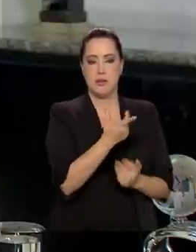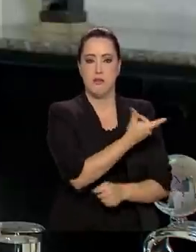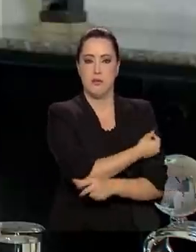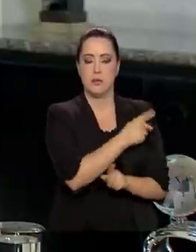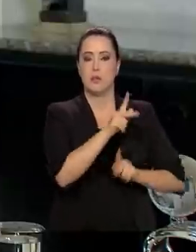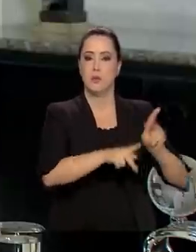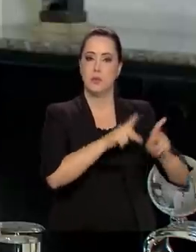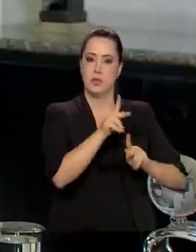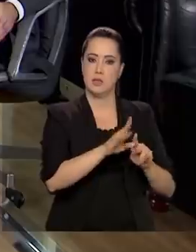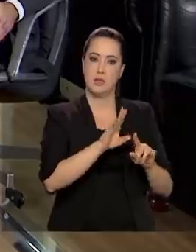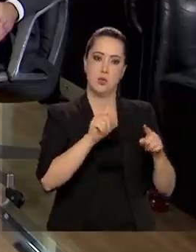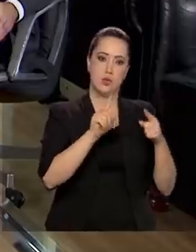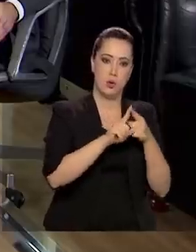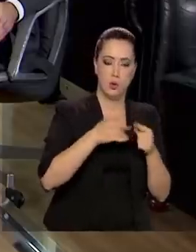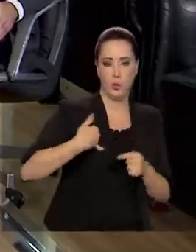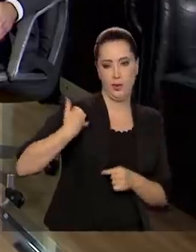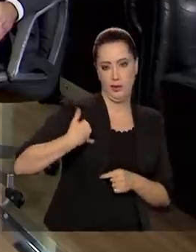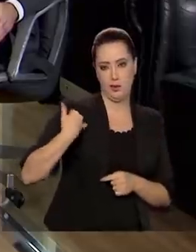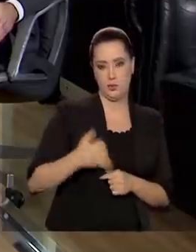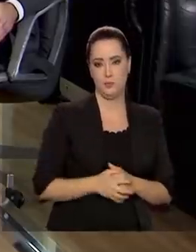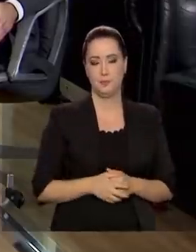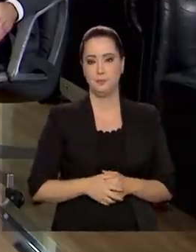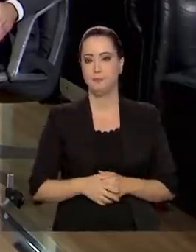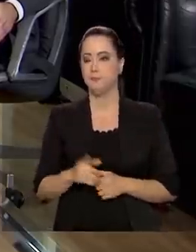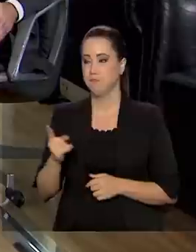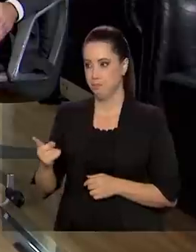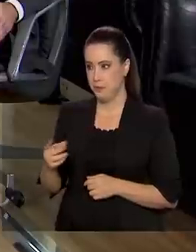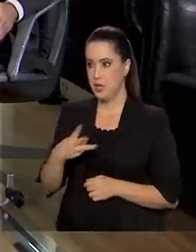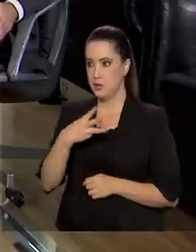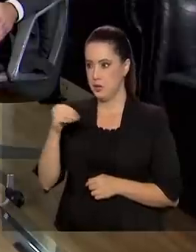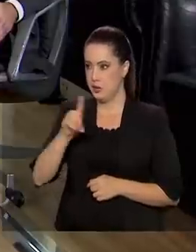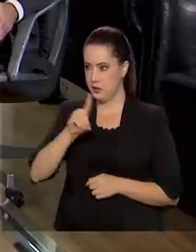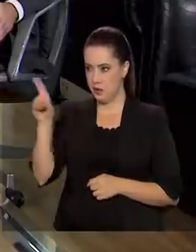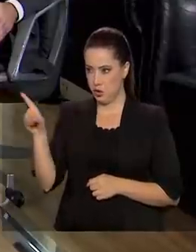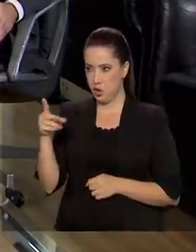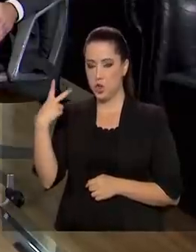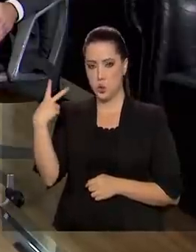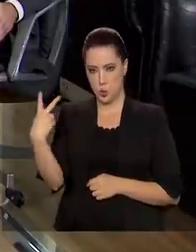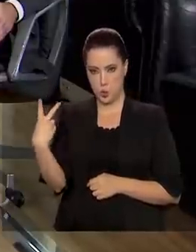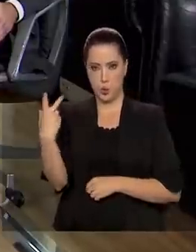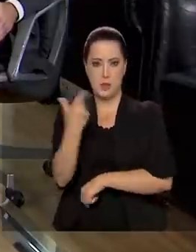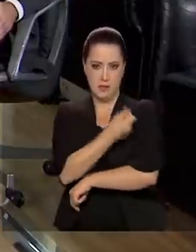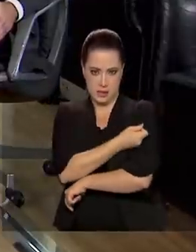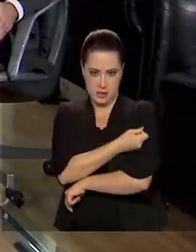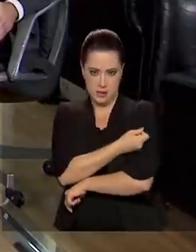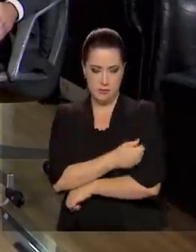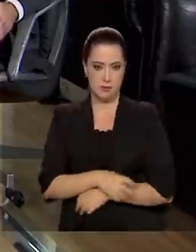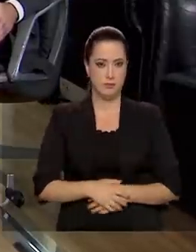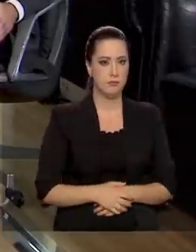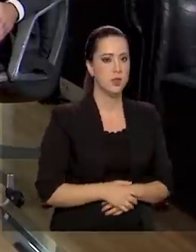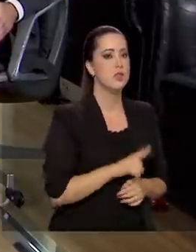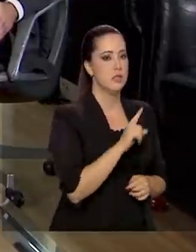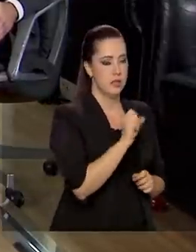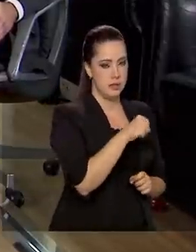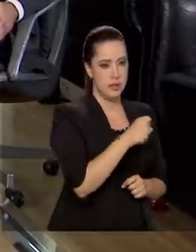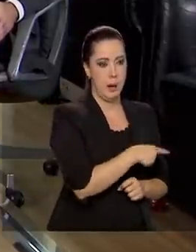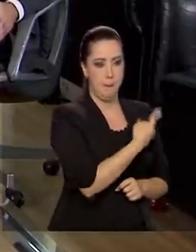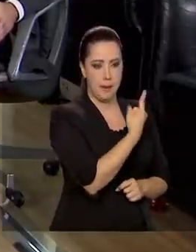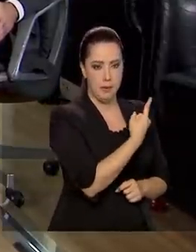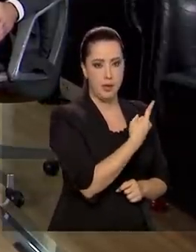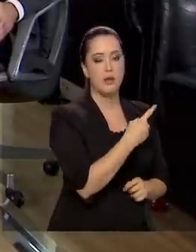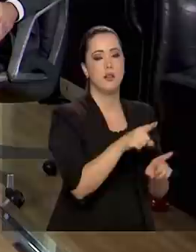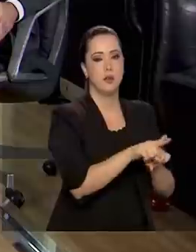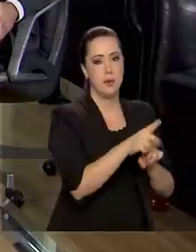dentro das faixas etárias. Nesses 30 dias, seriam as duas doses? As duas doses. A primeira e a segunda? Perfeito.